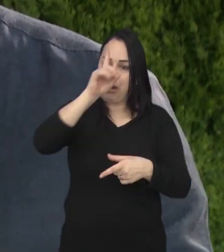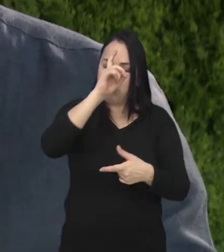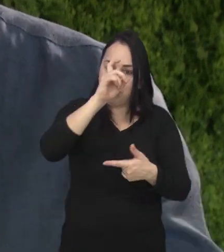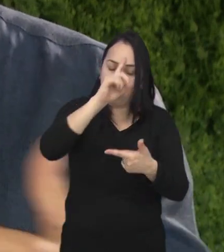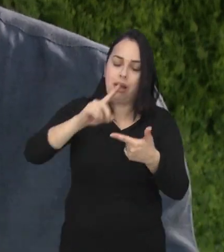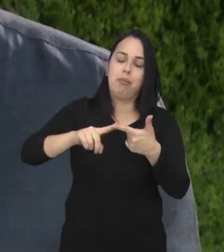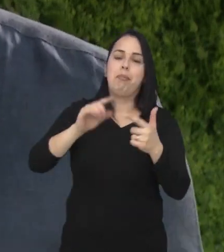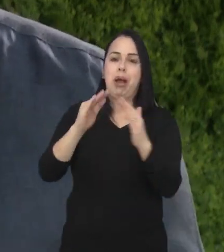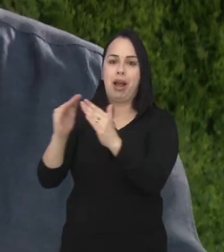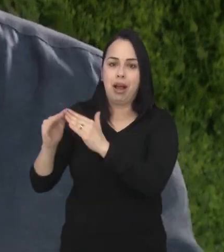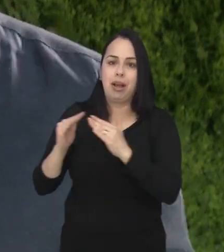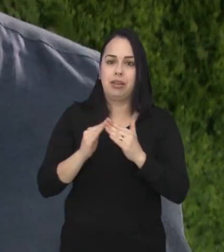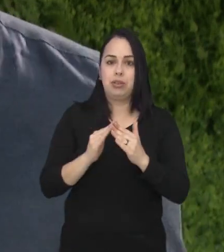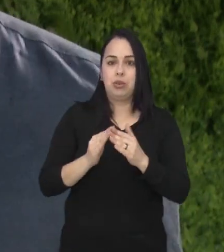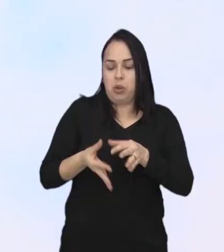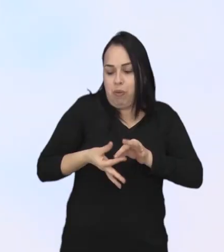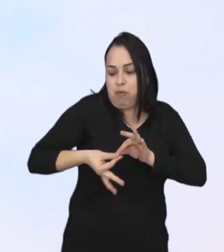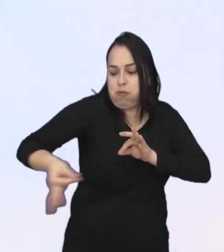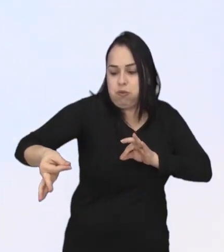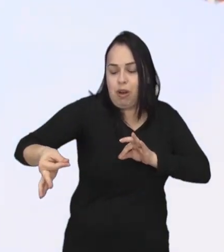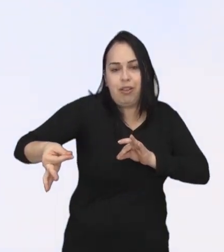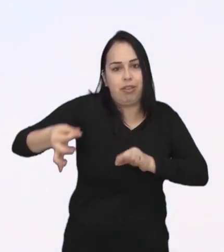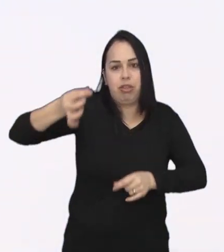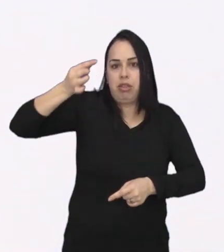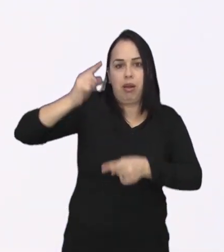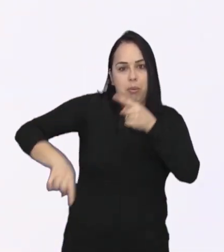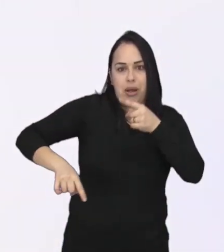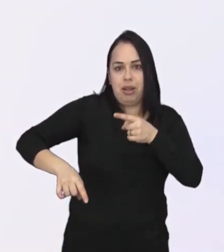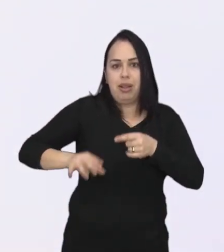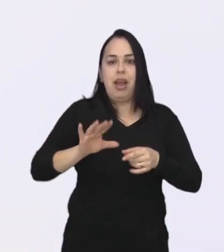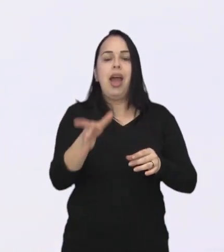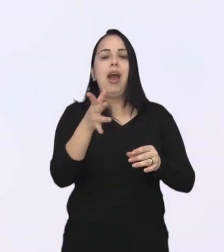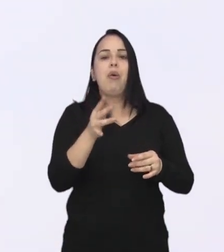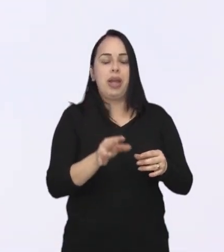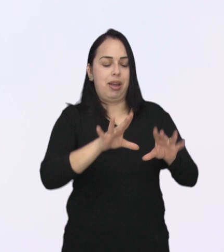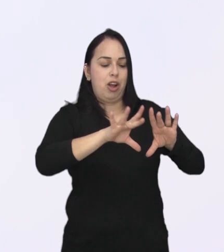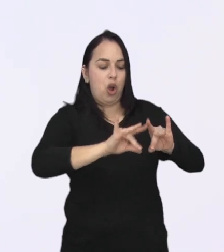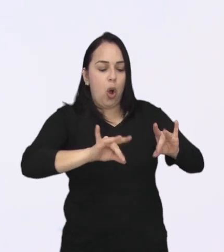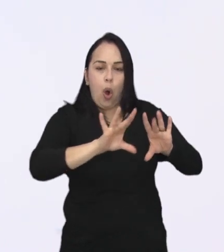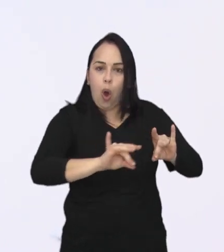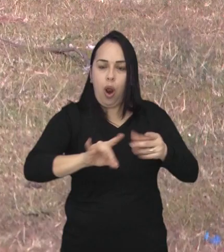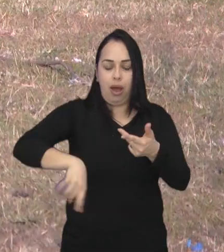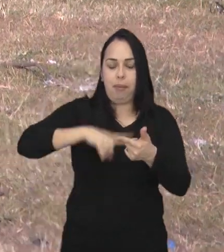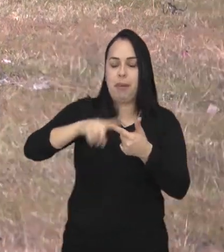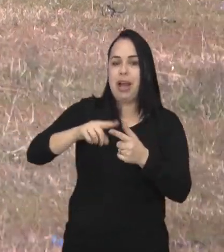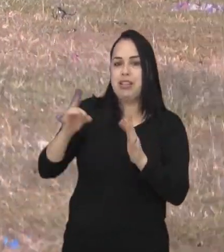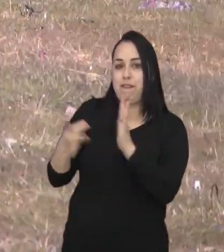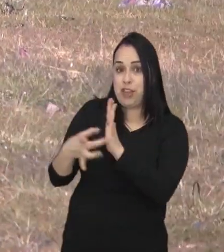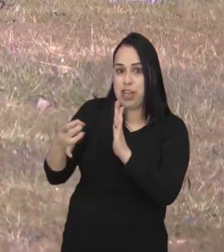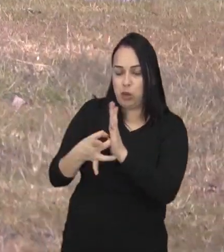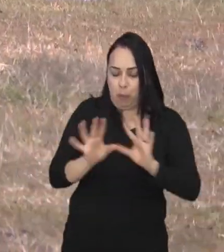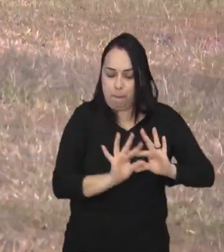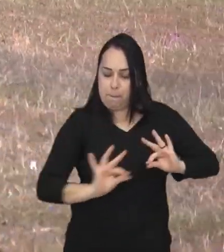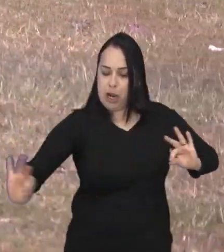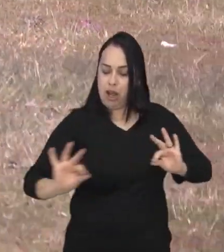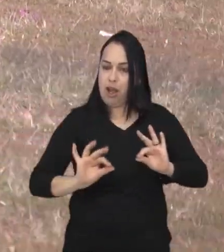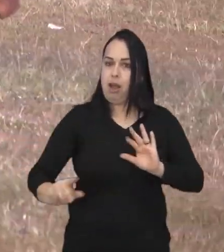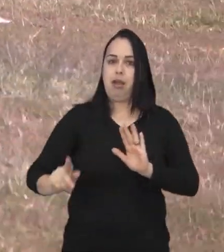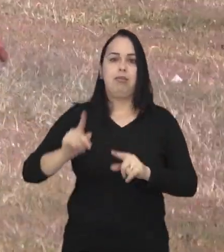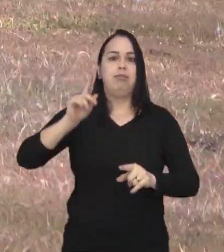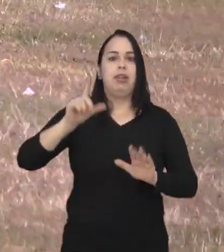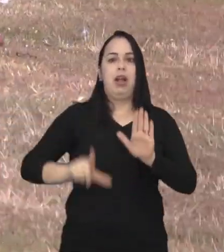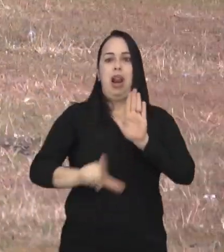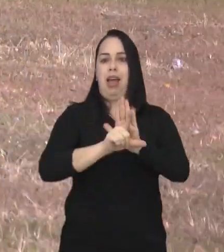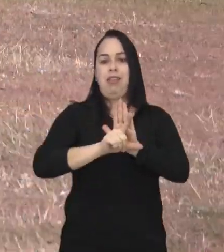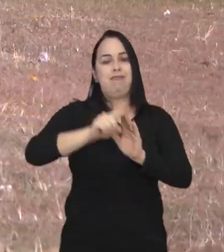para hospitais, empresas, residências. O uso do cerol, a combinação entre cola e vidro moído, passada nas linhas, é proibida por